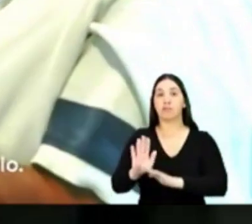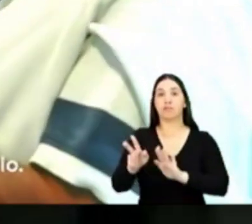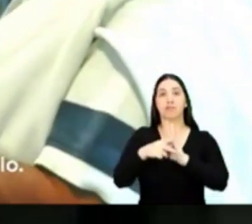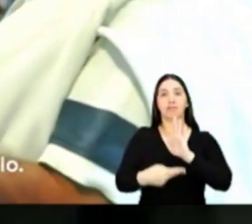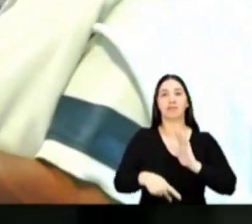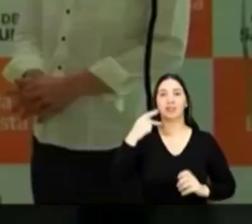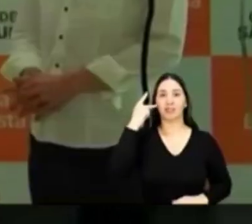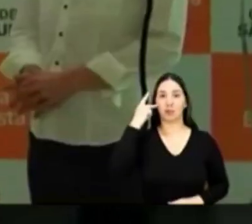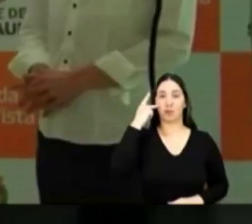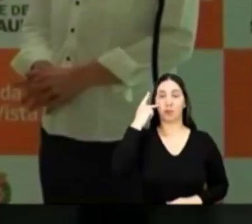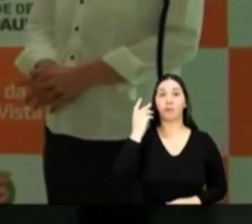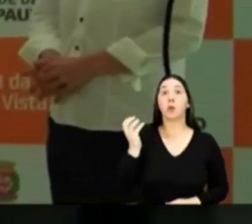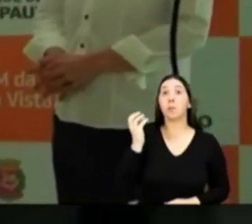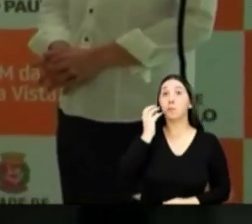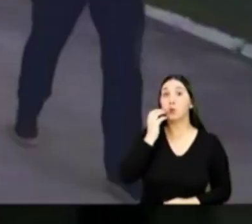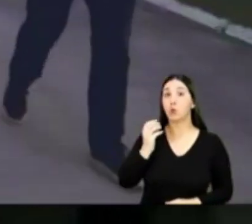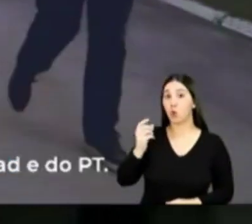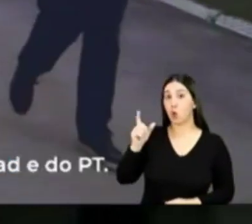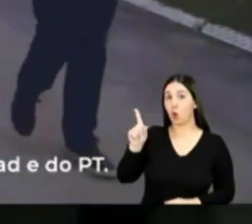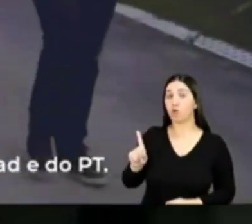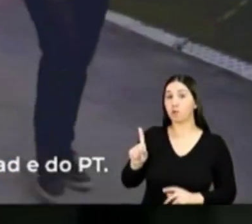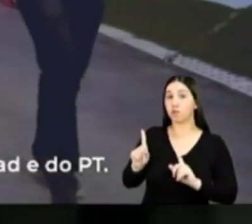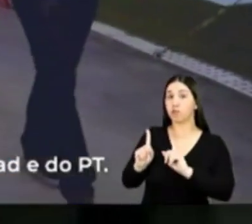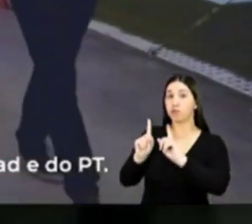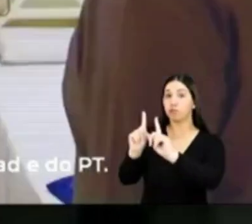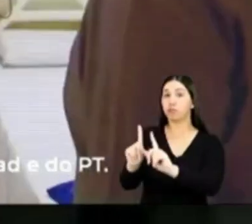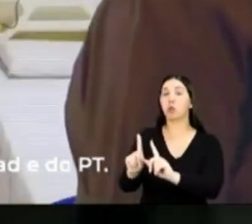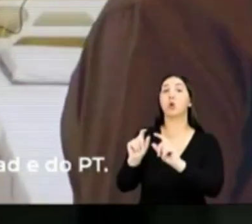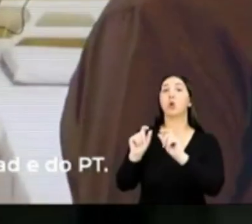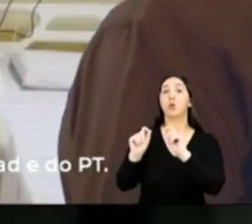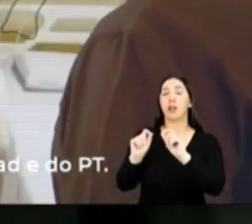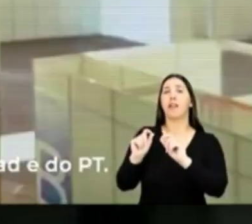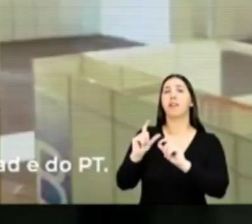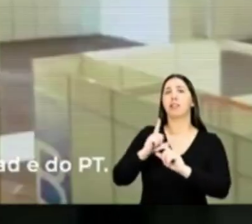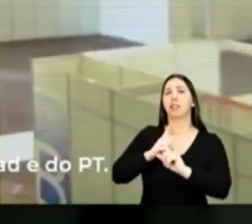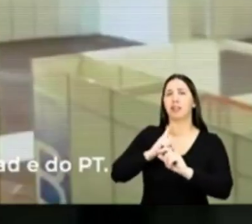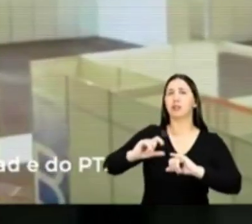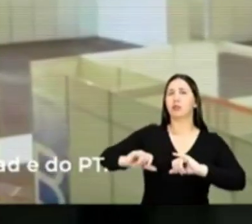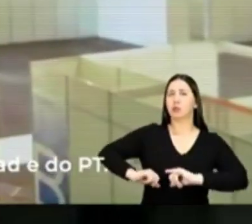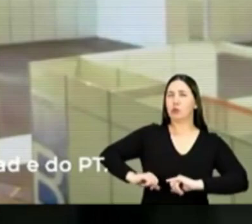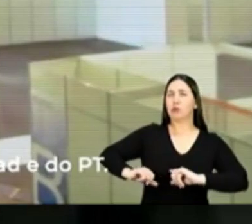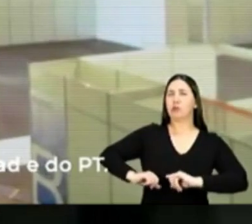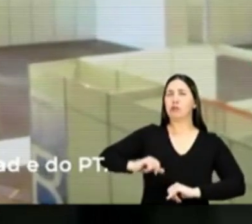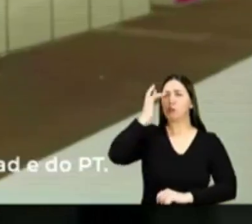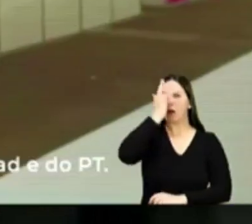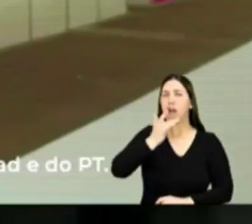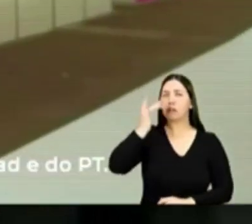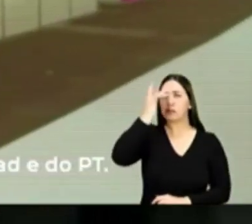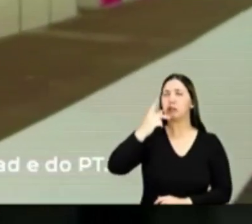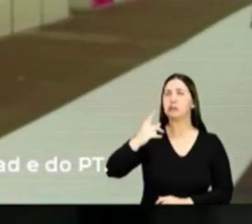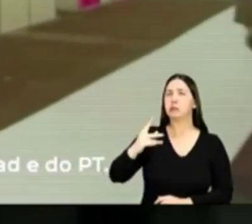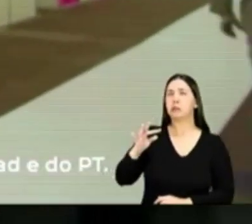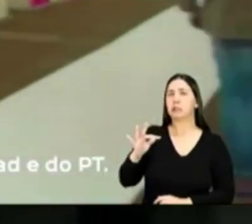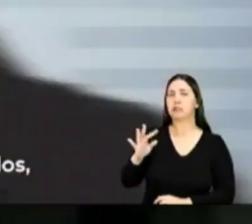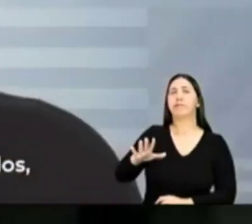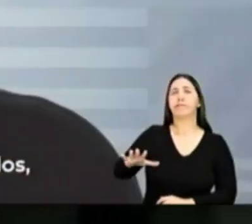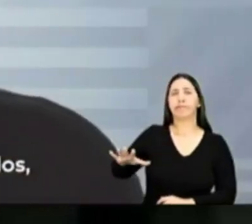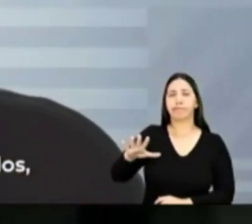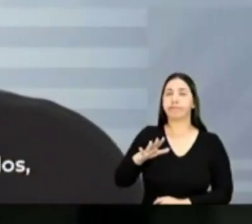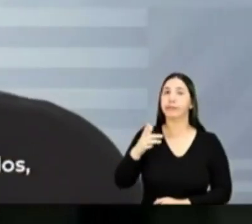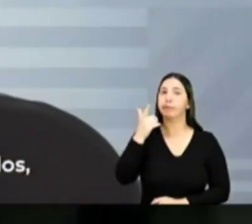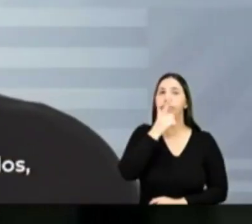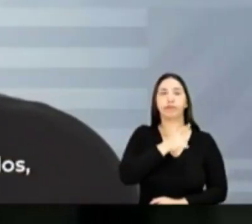saúde de São Paulo. Quando Bruno Covas me convidou, a saúde ainda sofria pelo descaso da gestão do Haddad e do PT.